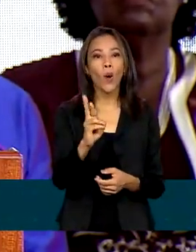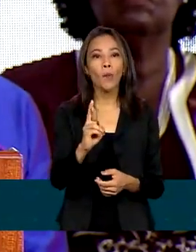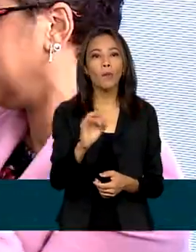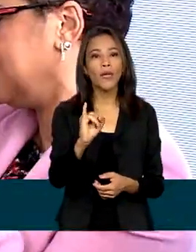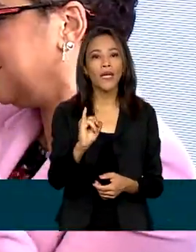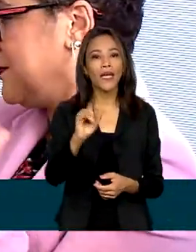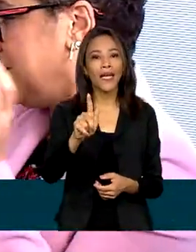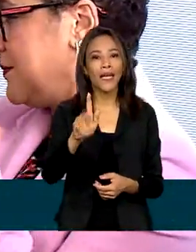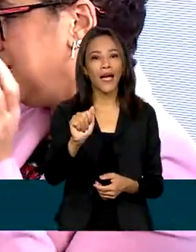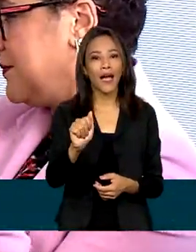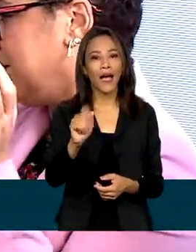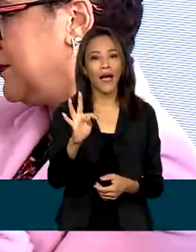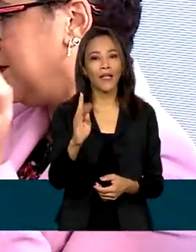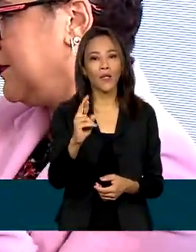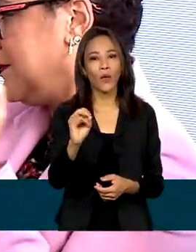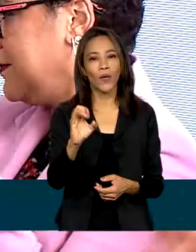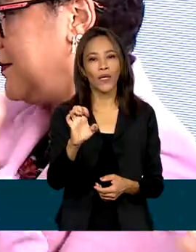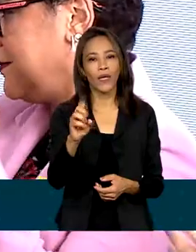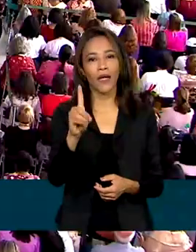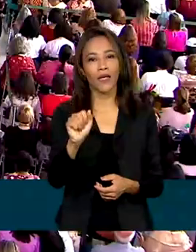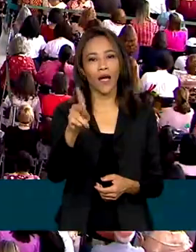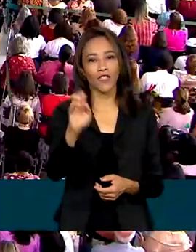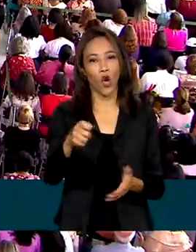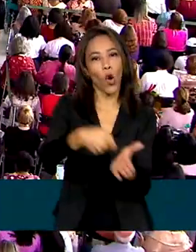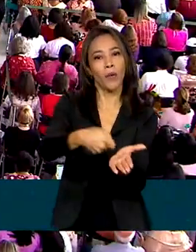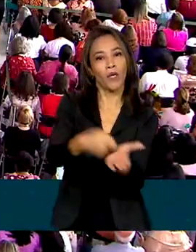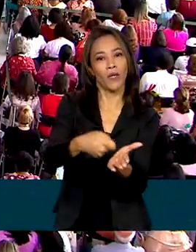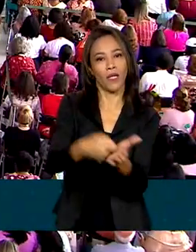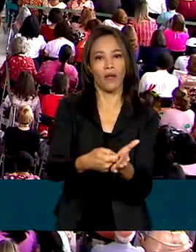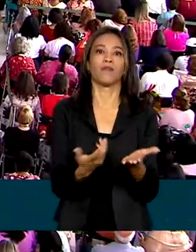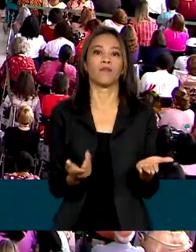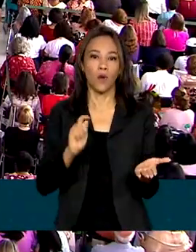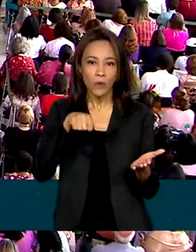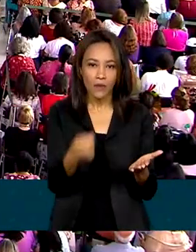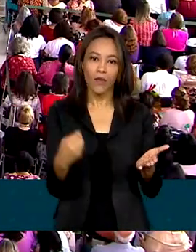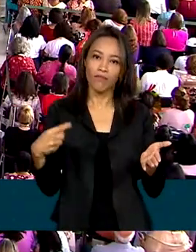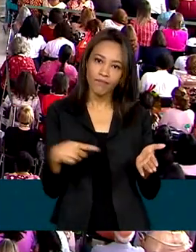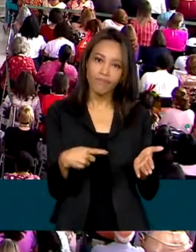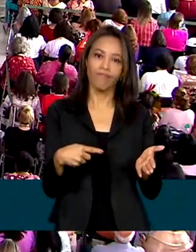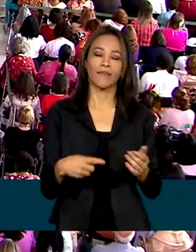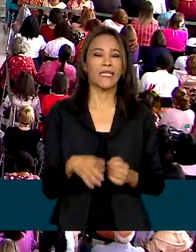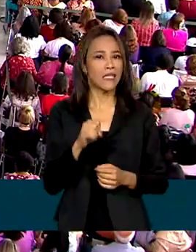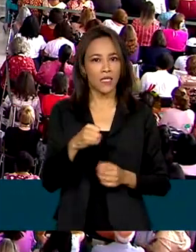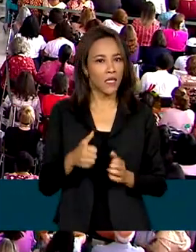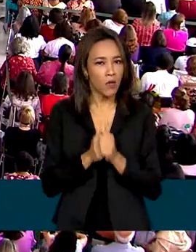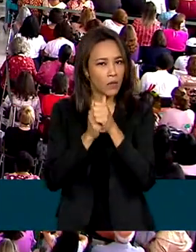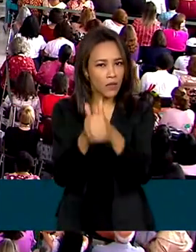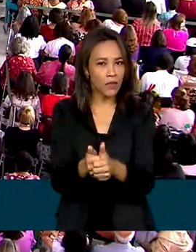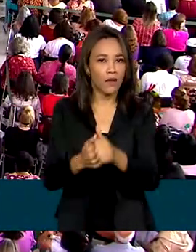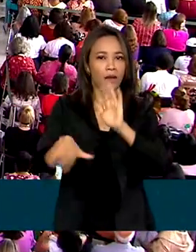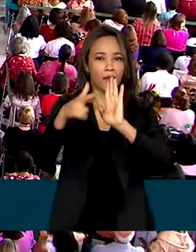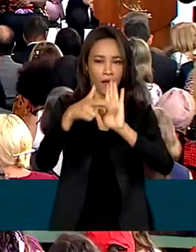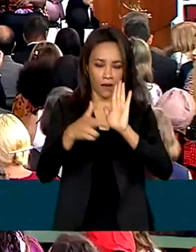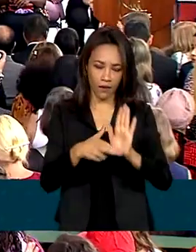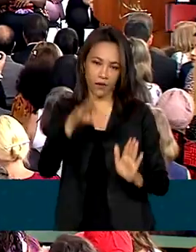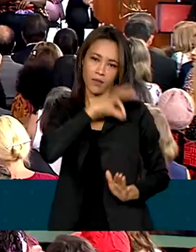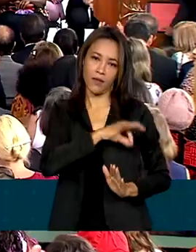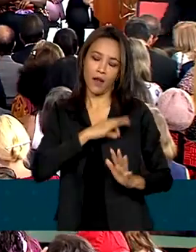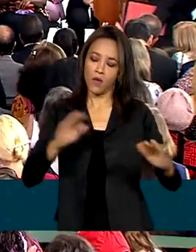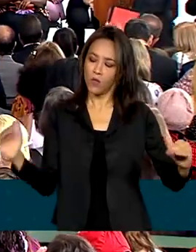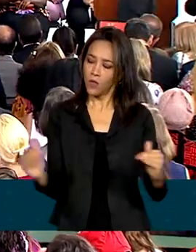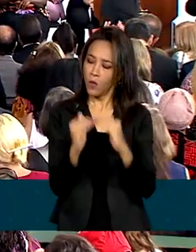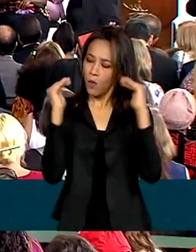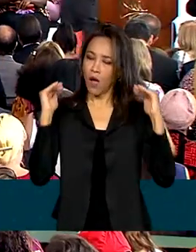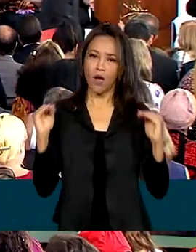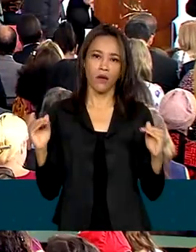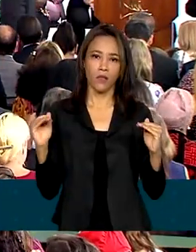obrigatoriedade de pagar o salário igual. A proposta é que quem não cumprir a regra de salários iguais, em funções